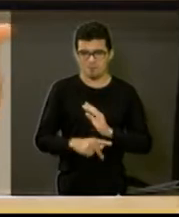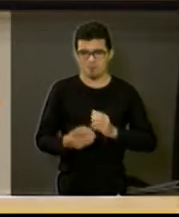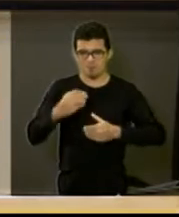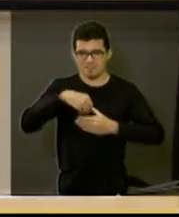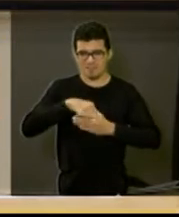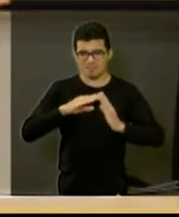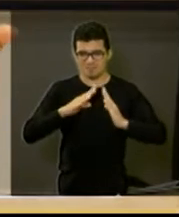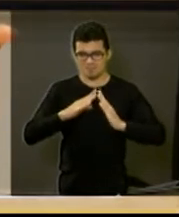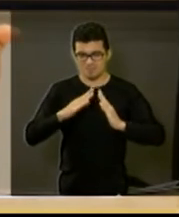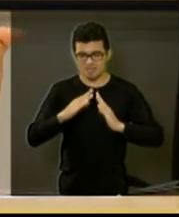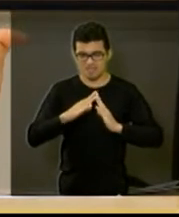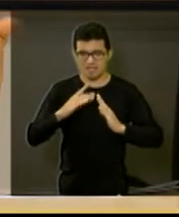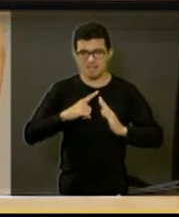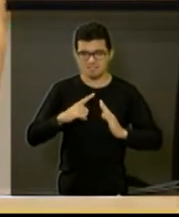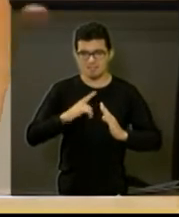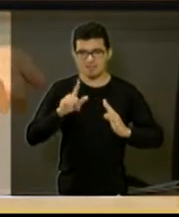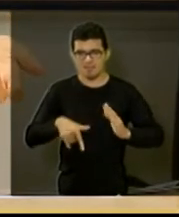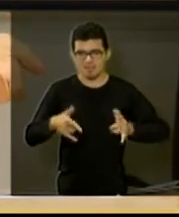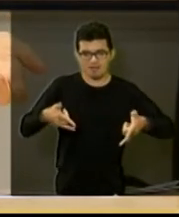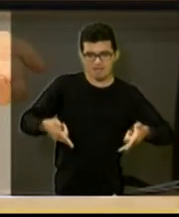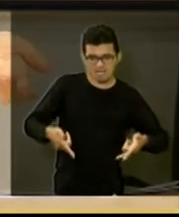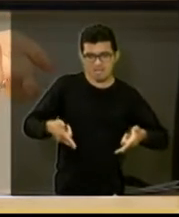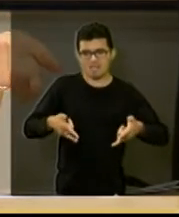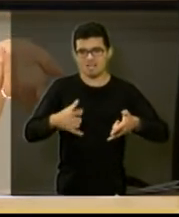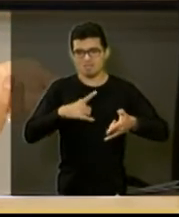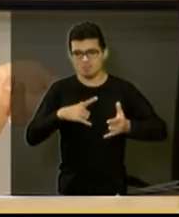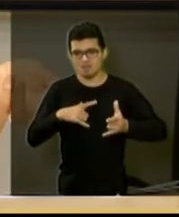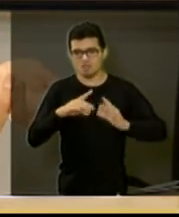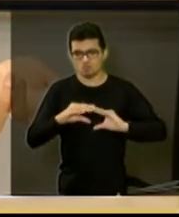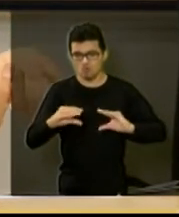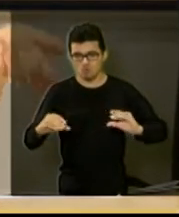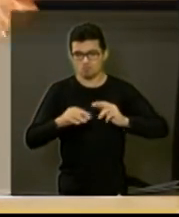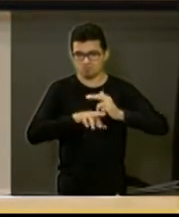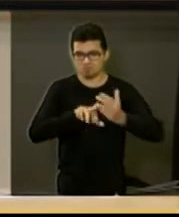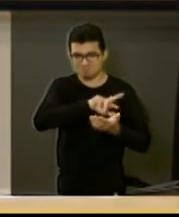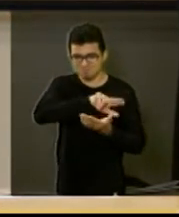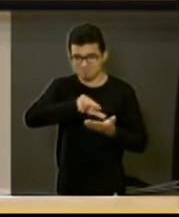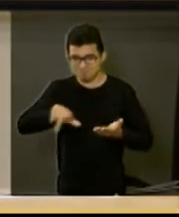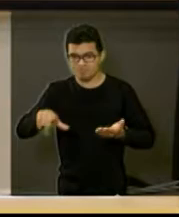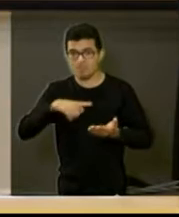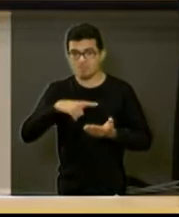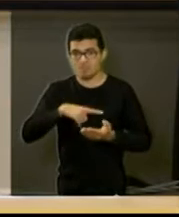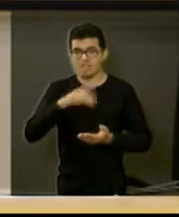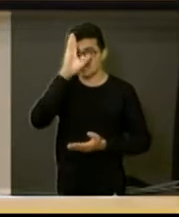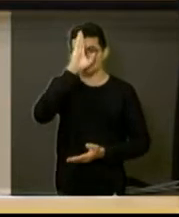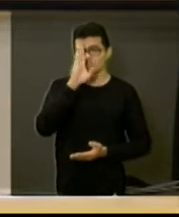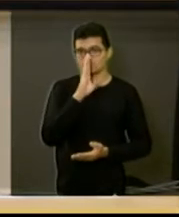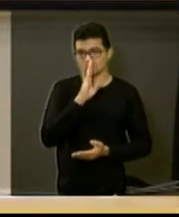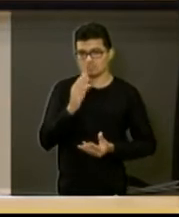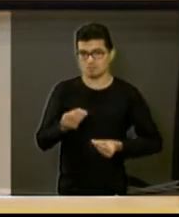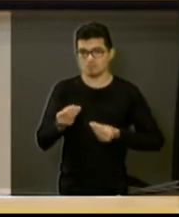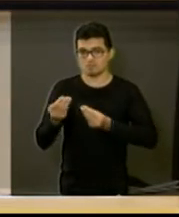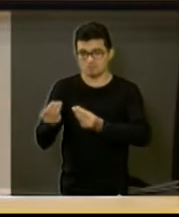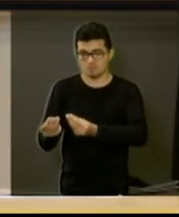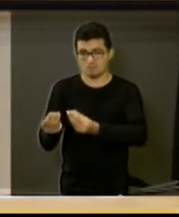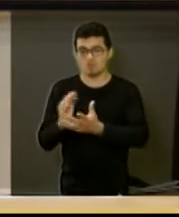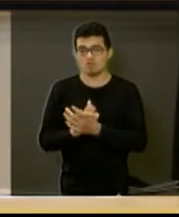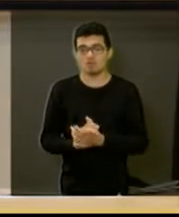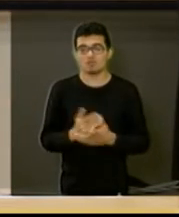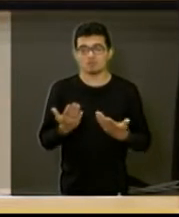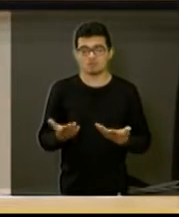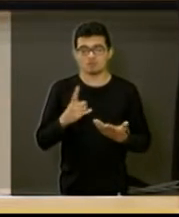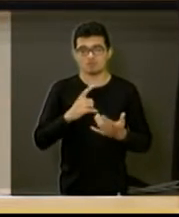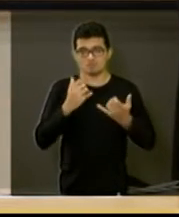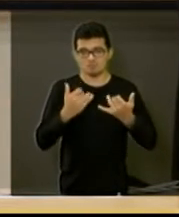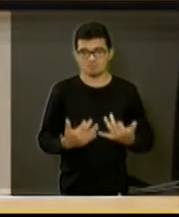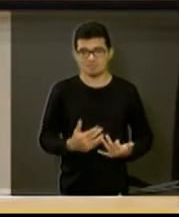móveis, para poder equipar a sua residência. Então, acho que, em cima daquilo que o Donizete colocou,